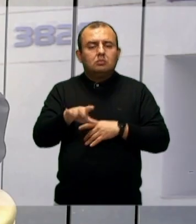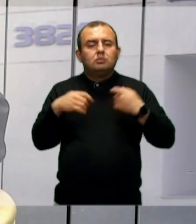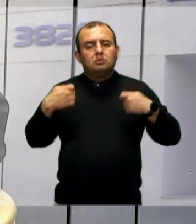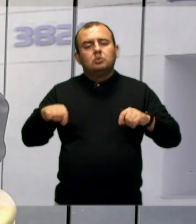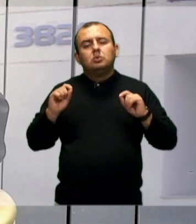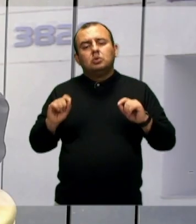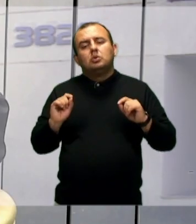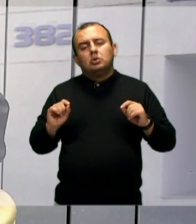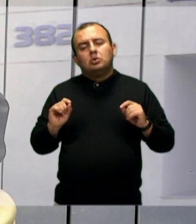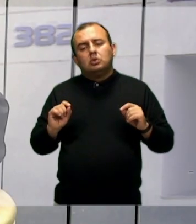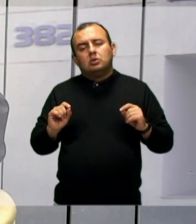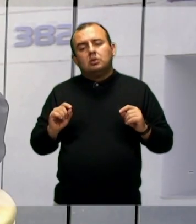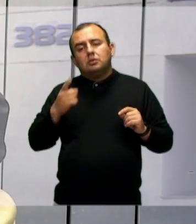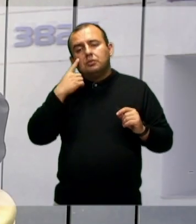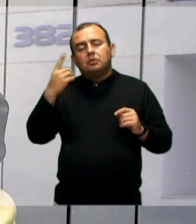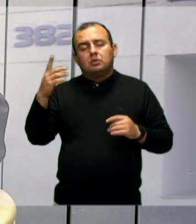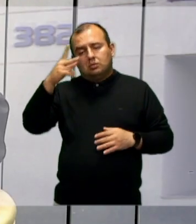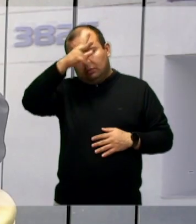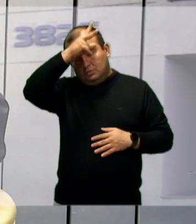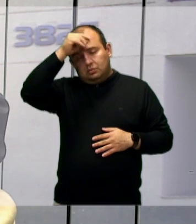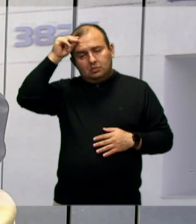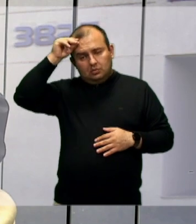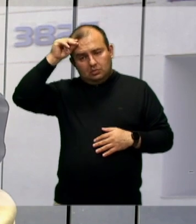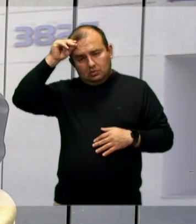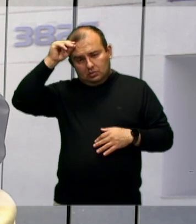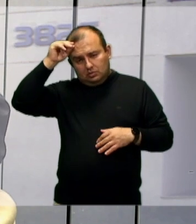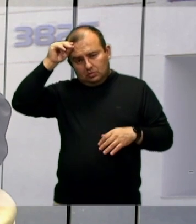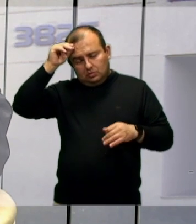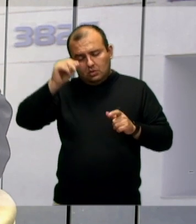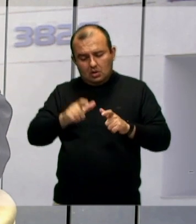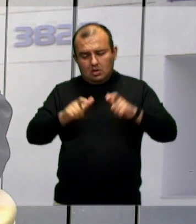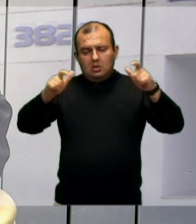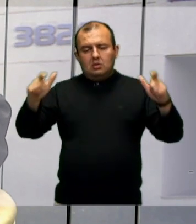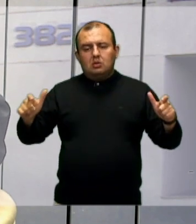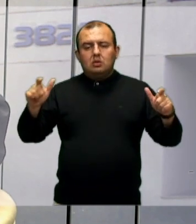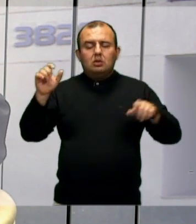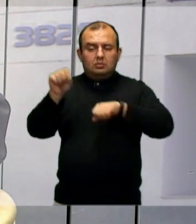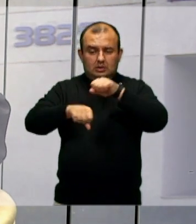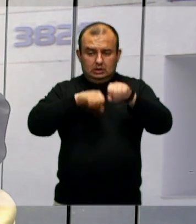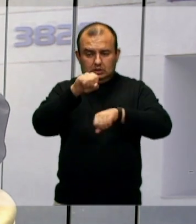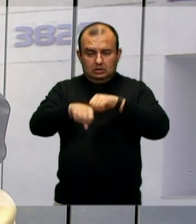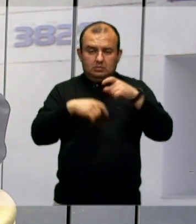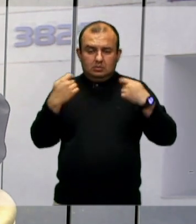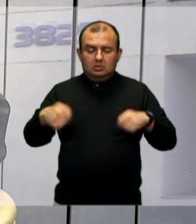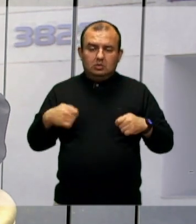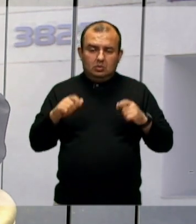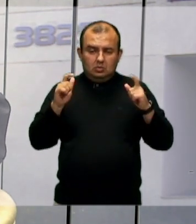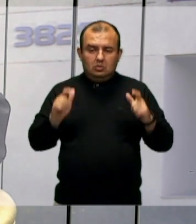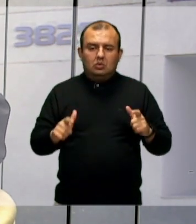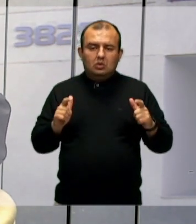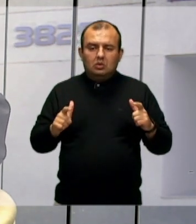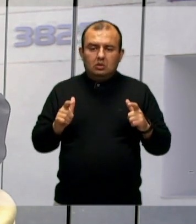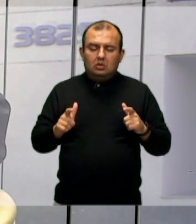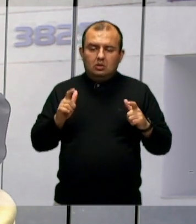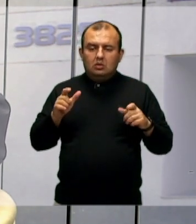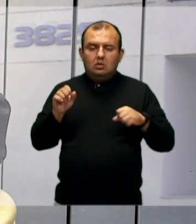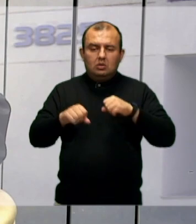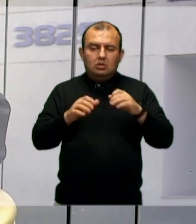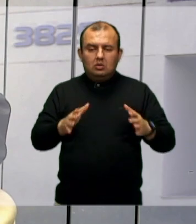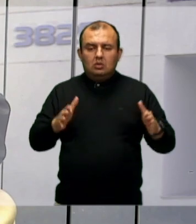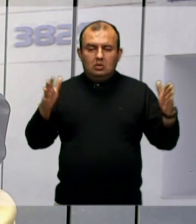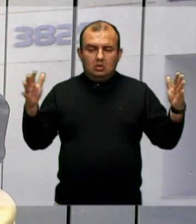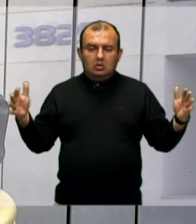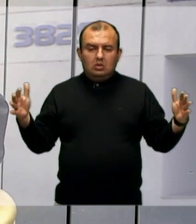a gente tinha que ter ver com a prefeitura, para elas estarem podendo ampliar o nosso bicicletário, porque o espaço do bicicletário é um espaço grande, é